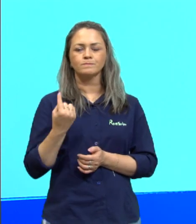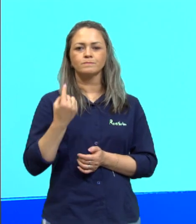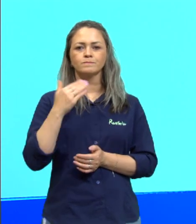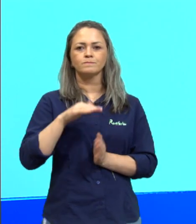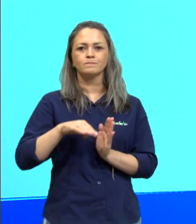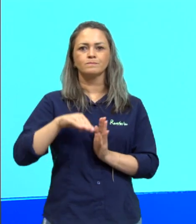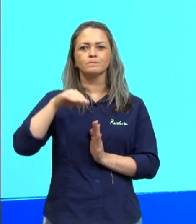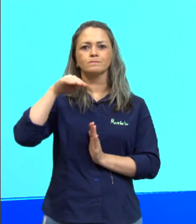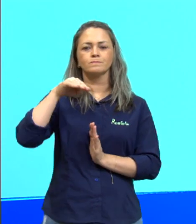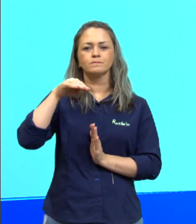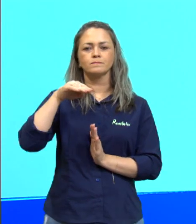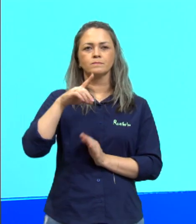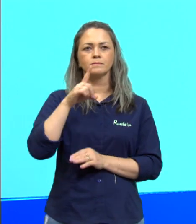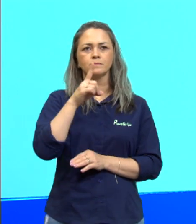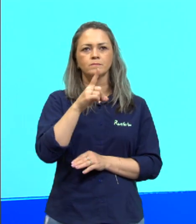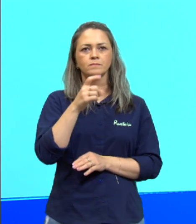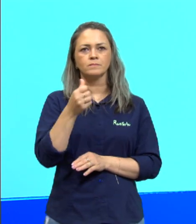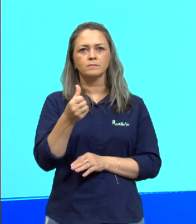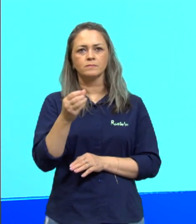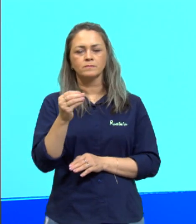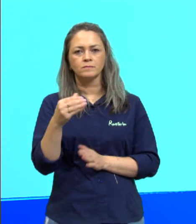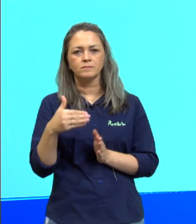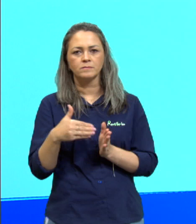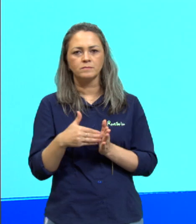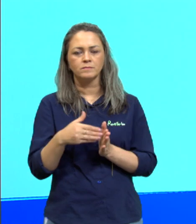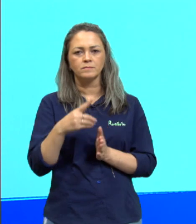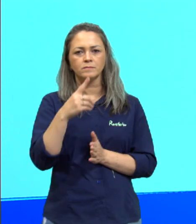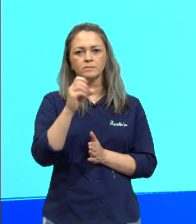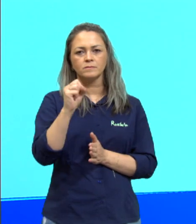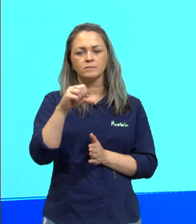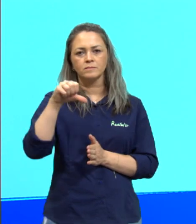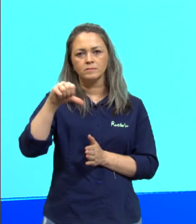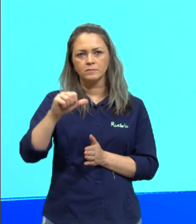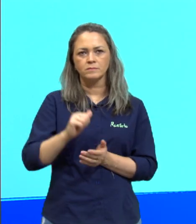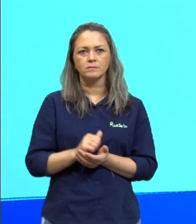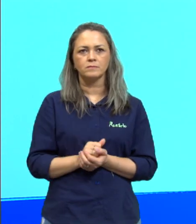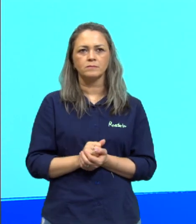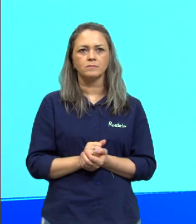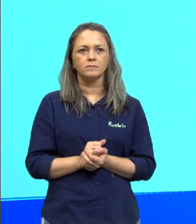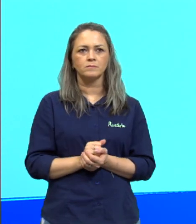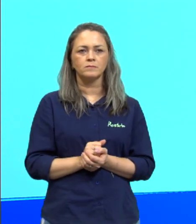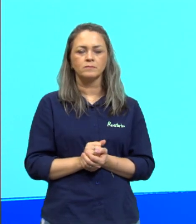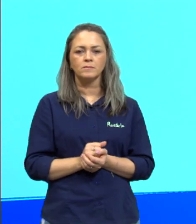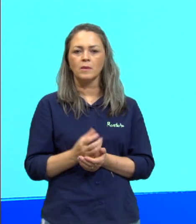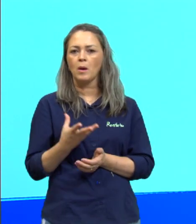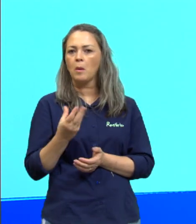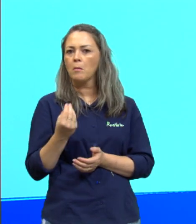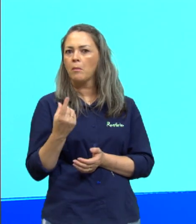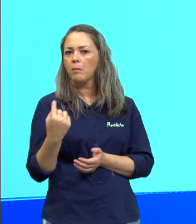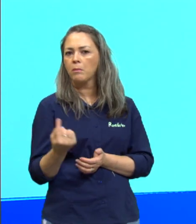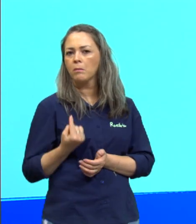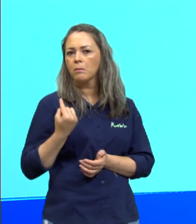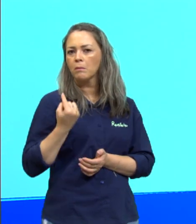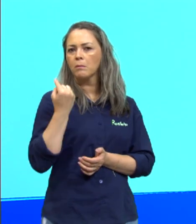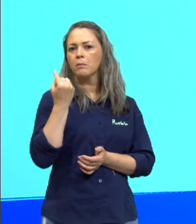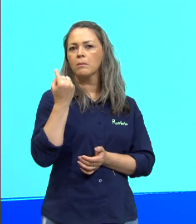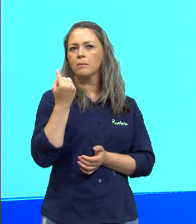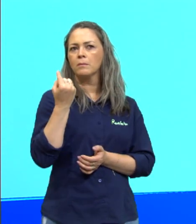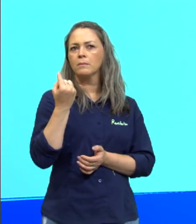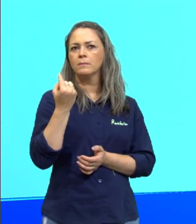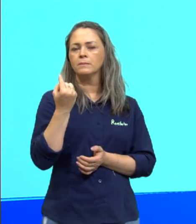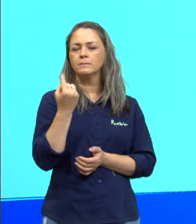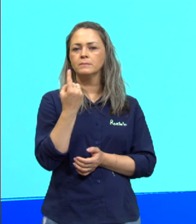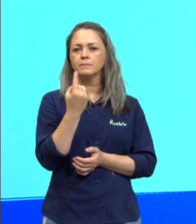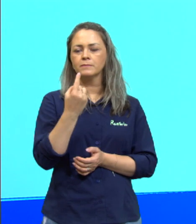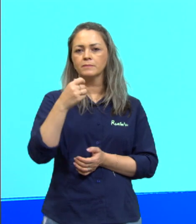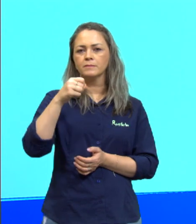que está de 160 a 189 e uma taxa considerada muito alta